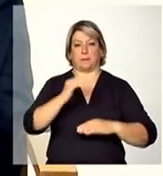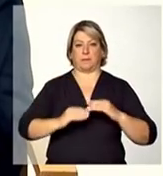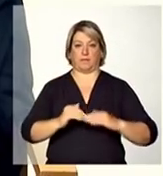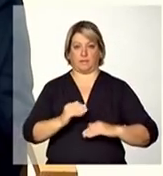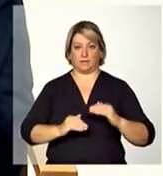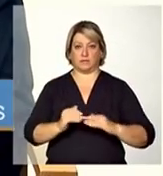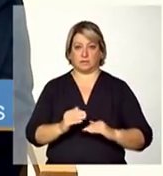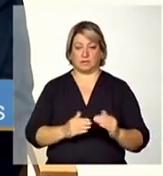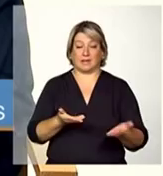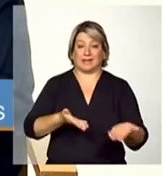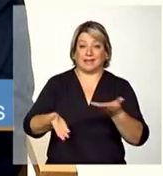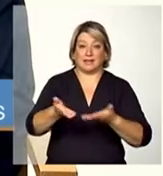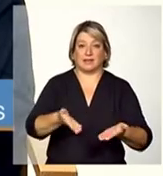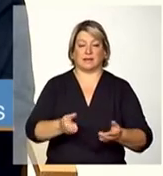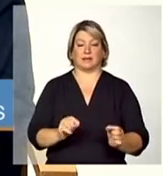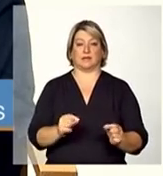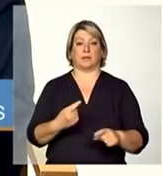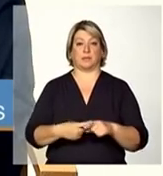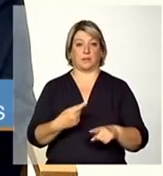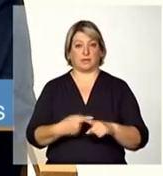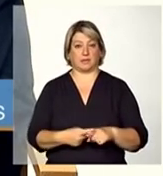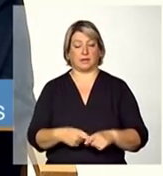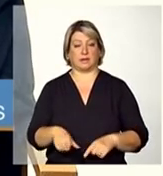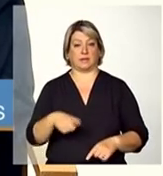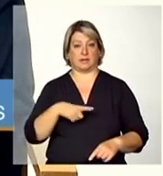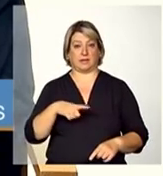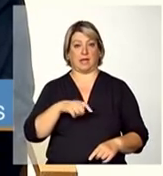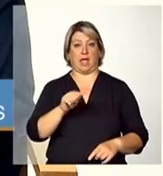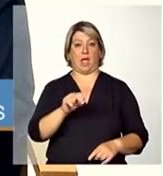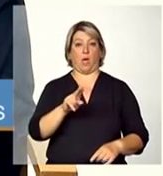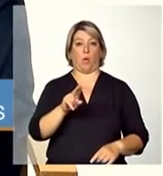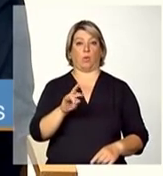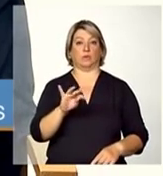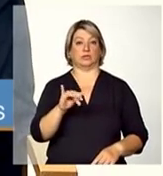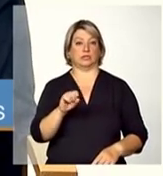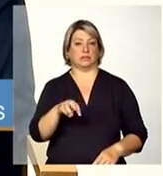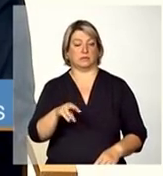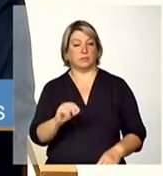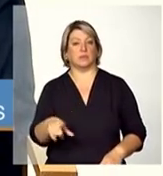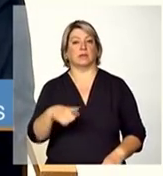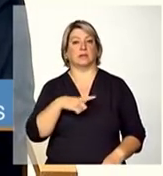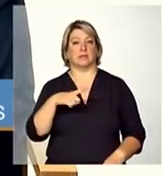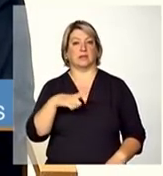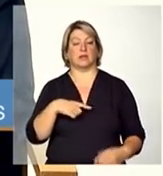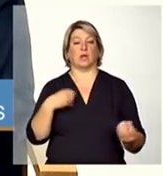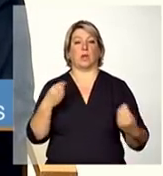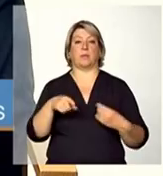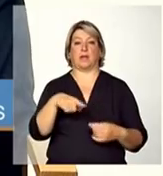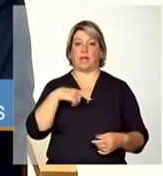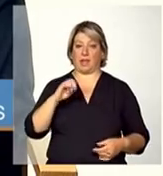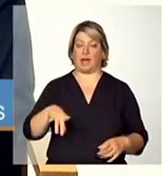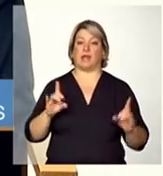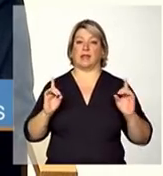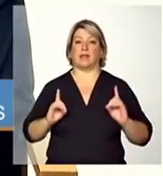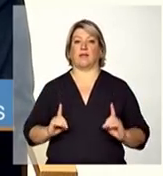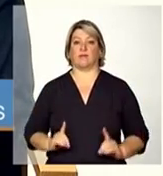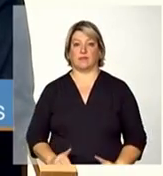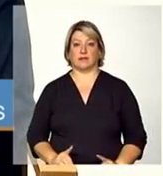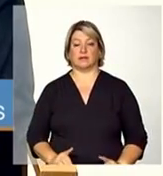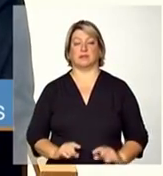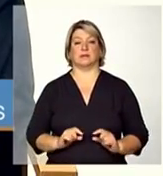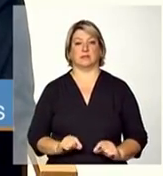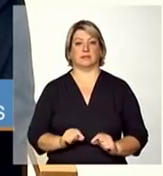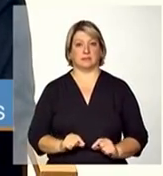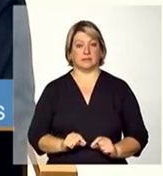importante mencionar que o espectro do autismo ele foi recentemente reconhecido como uma deficiência e é